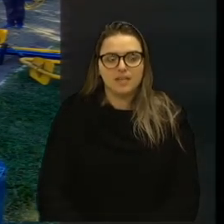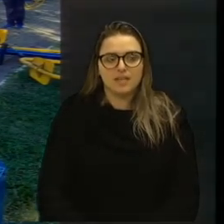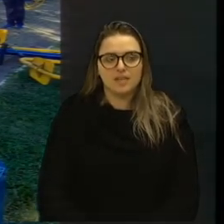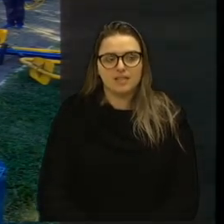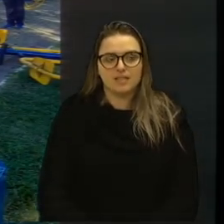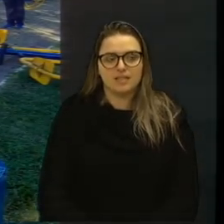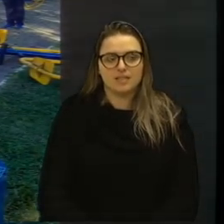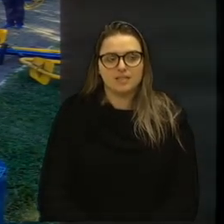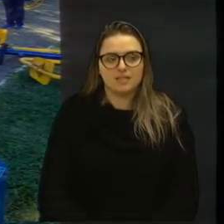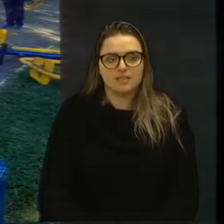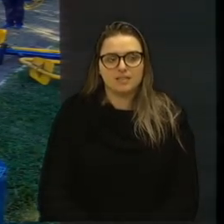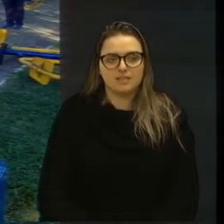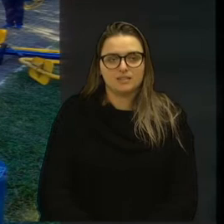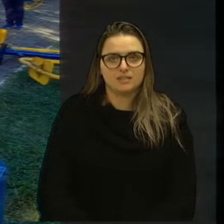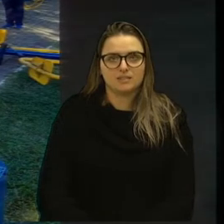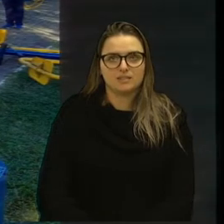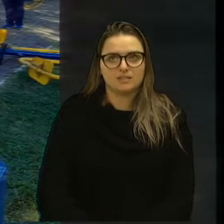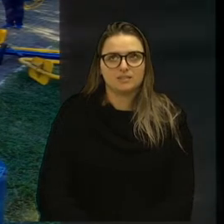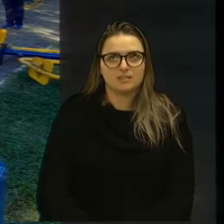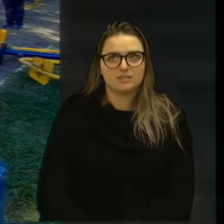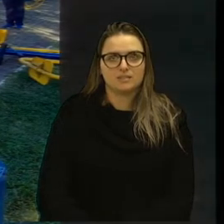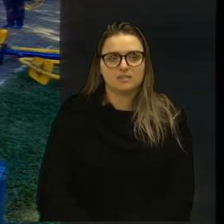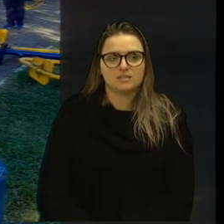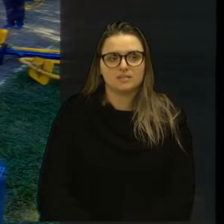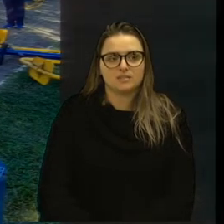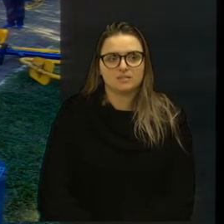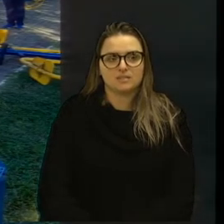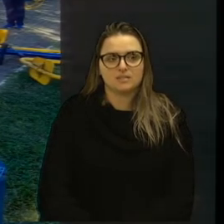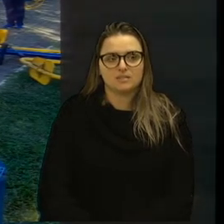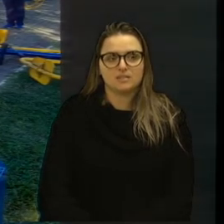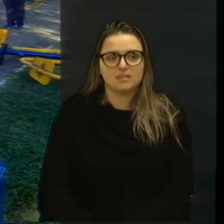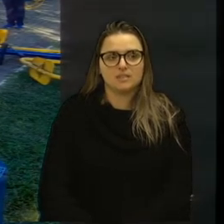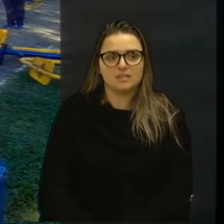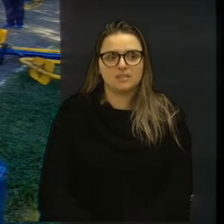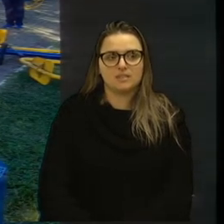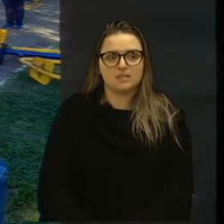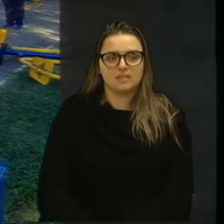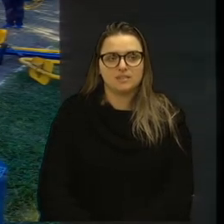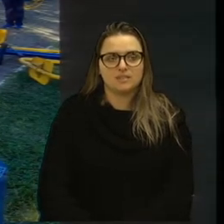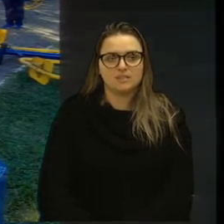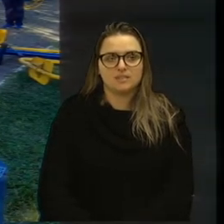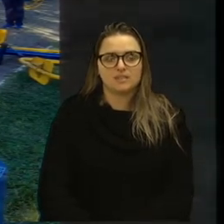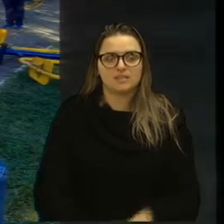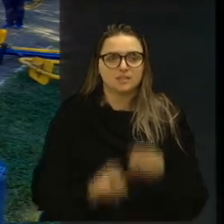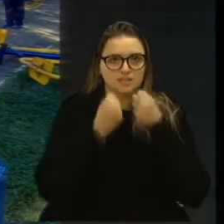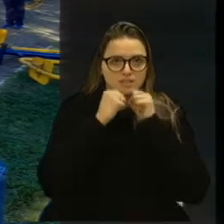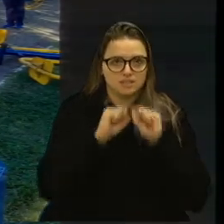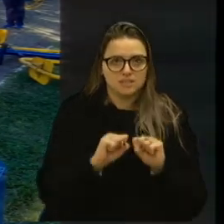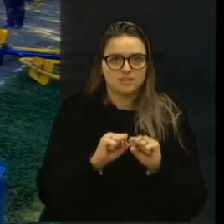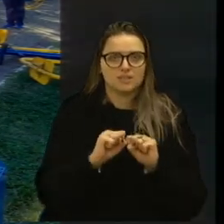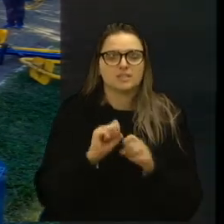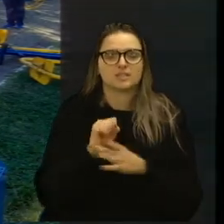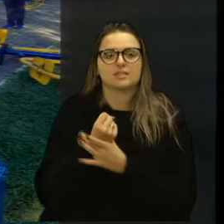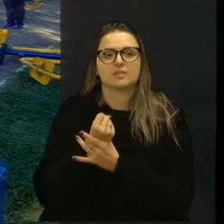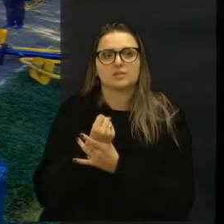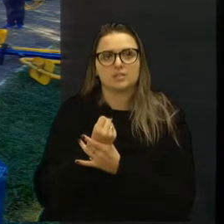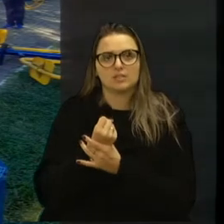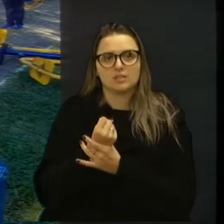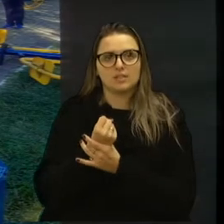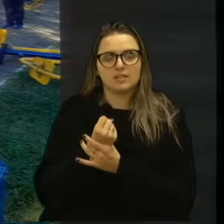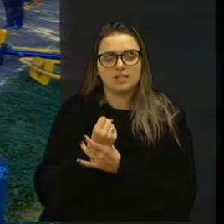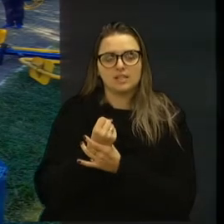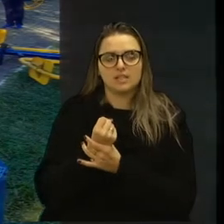nessa ação em conjunto, a Secretaria de Segurança, a Secretaria de Segurança,